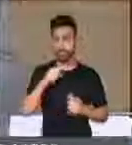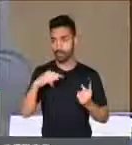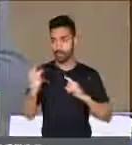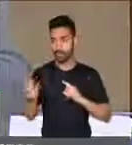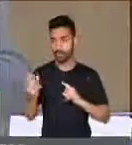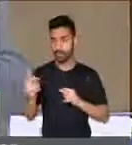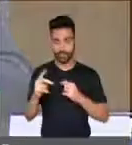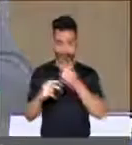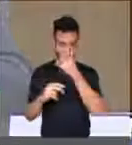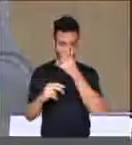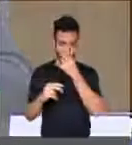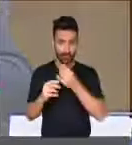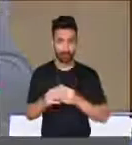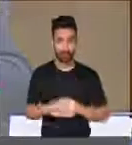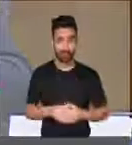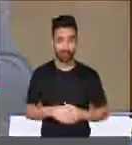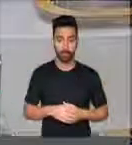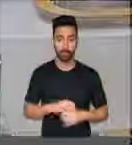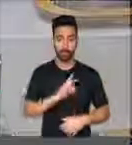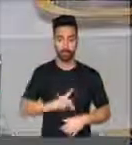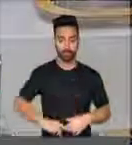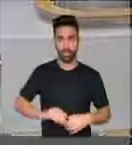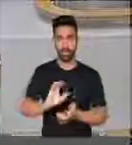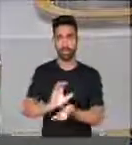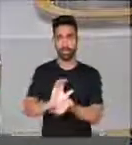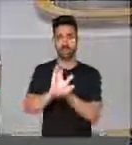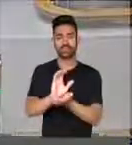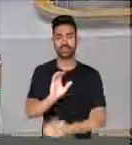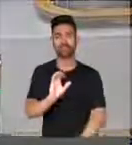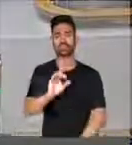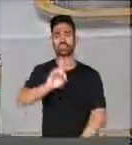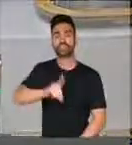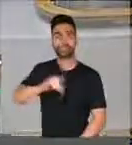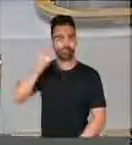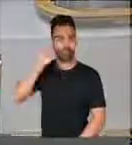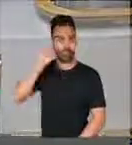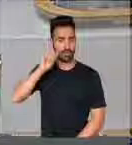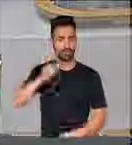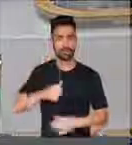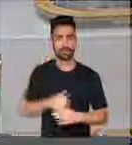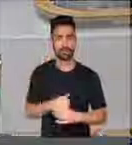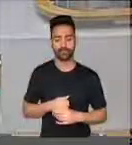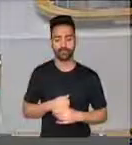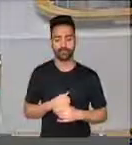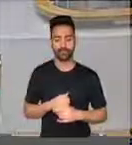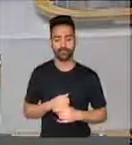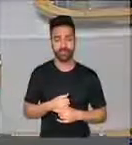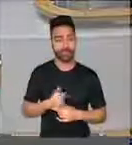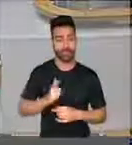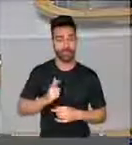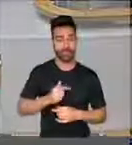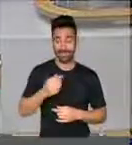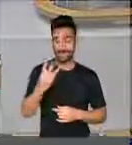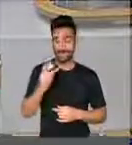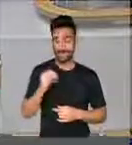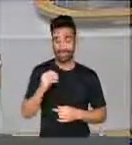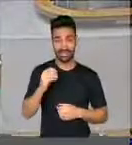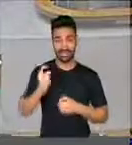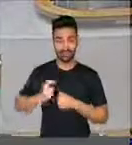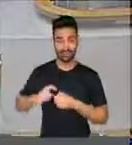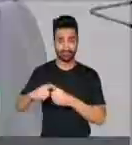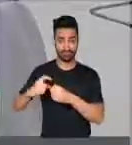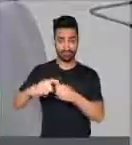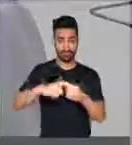Sr. Presidente, o Conselho Nacional de Direitos da Mulher, composto por 30 organizações da